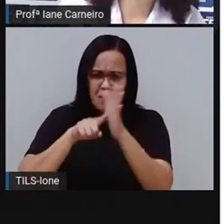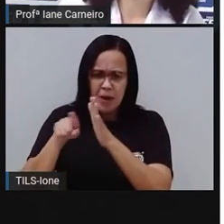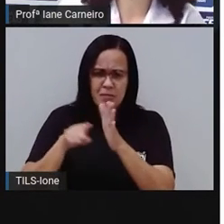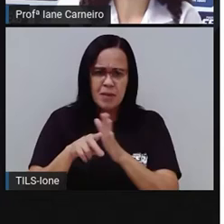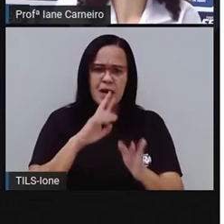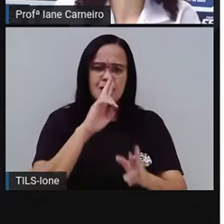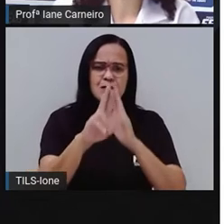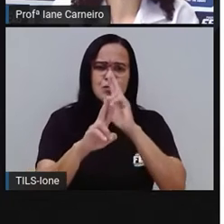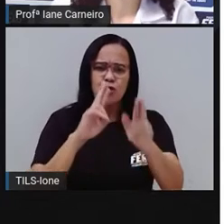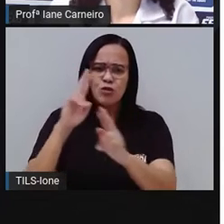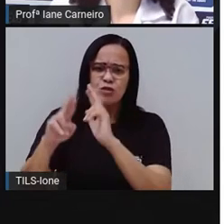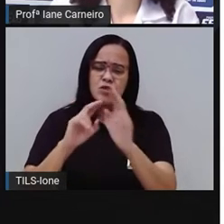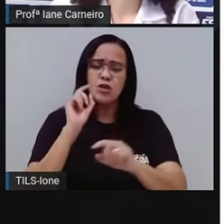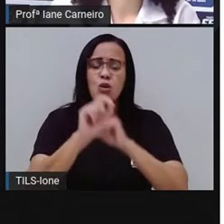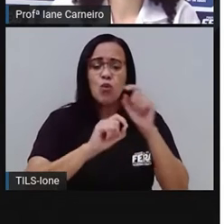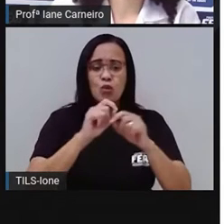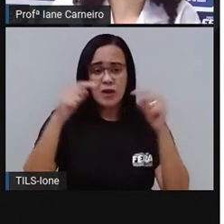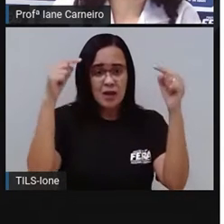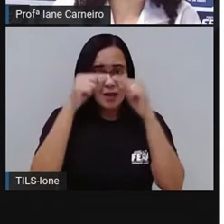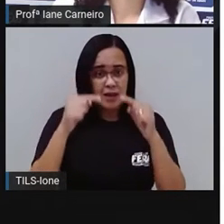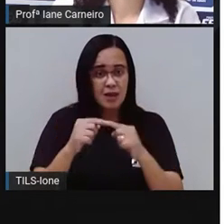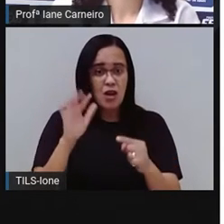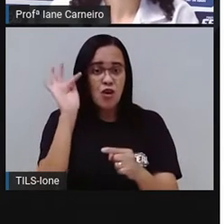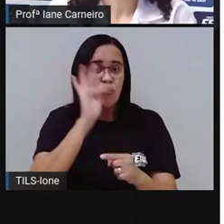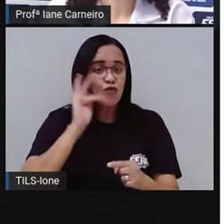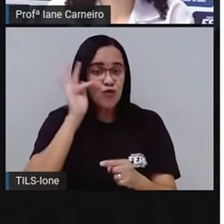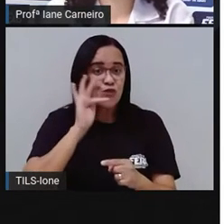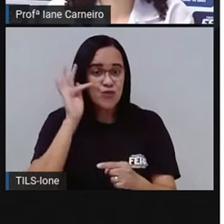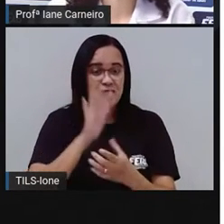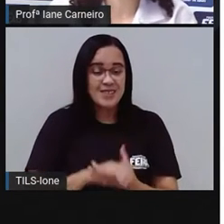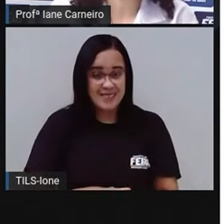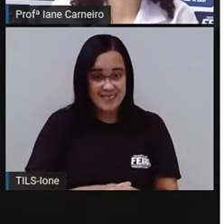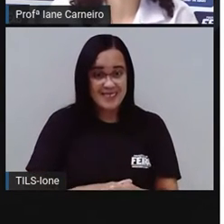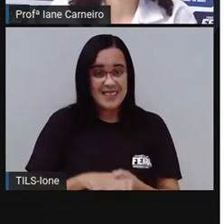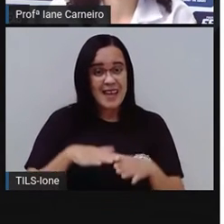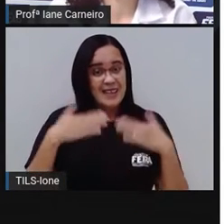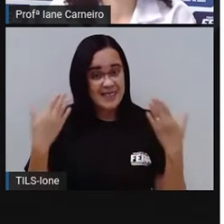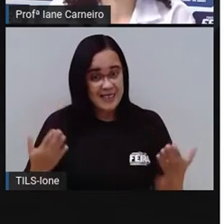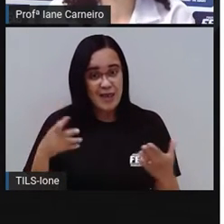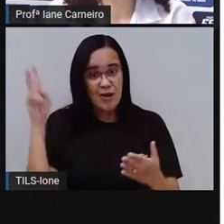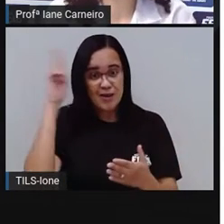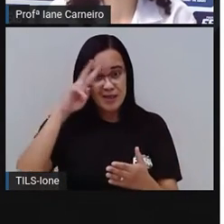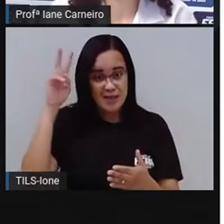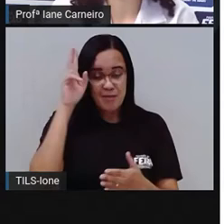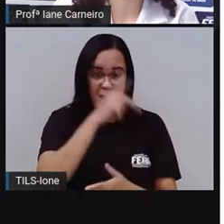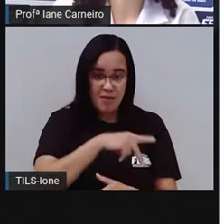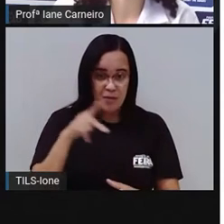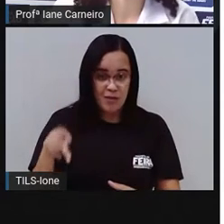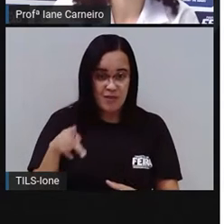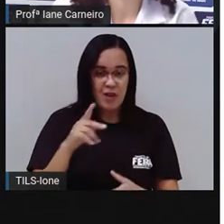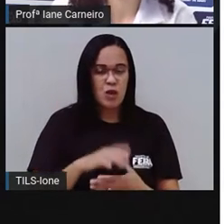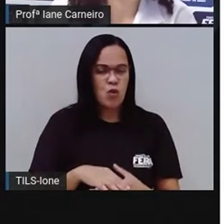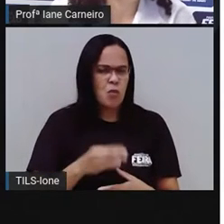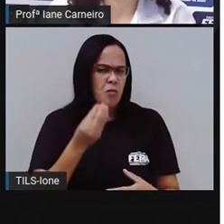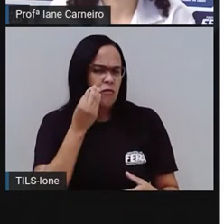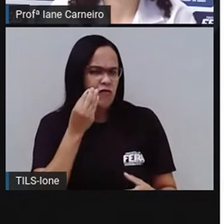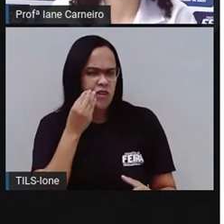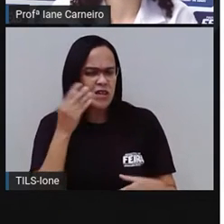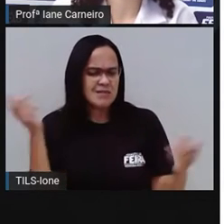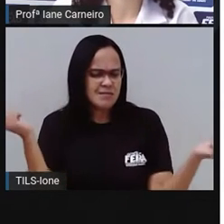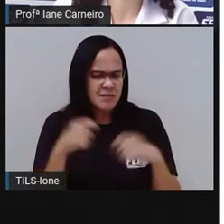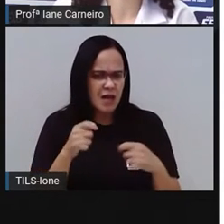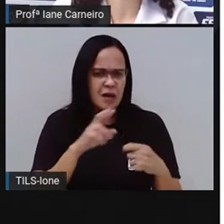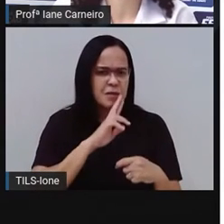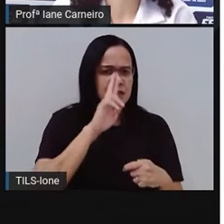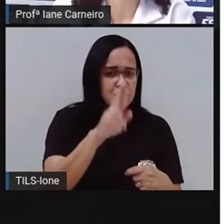anterior? A Pró falou que pra pessoa tentar responder uma adivinha, o ideal é que a gente dê uma pista pra ela,